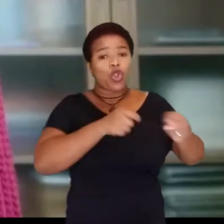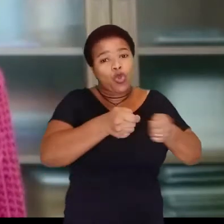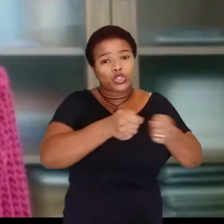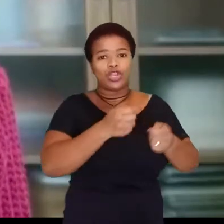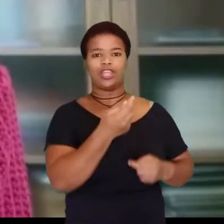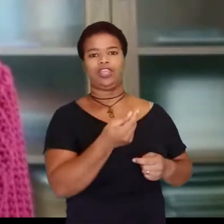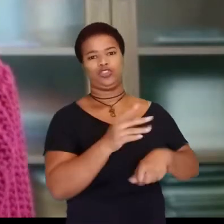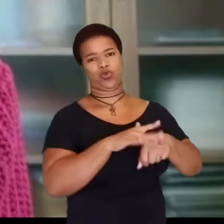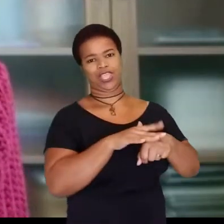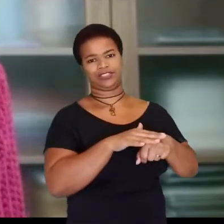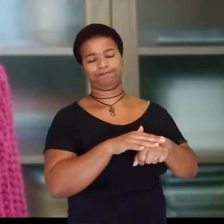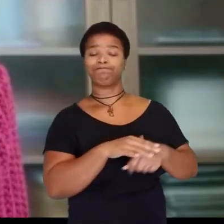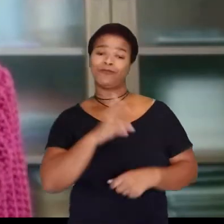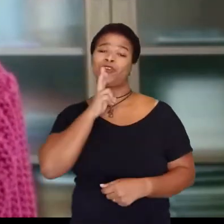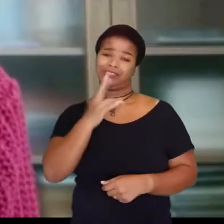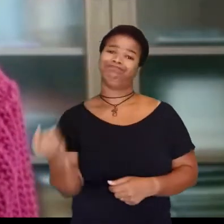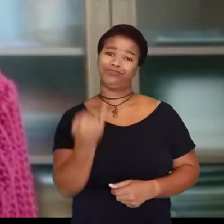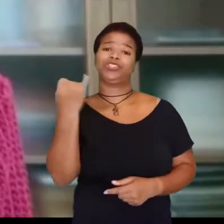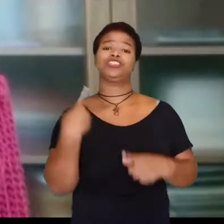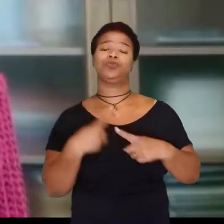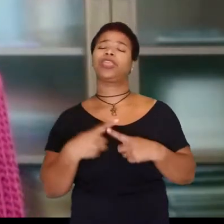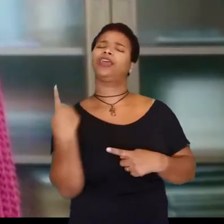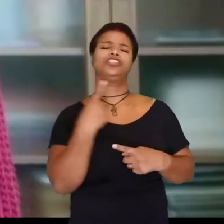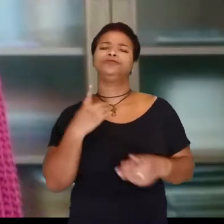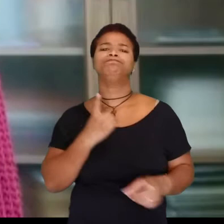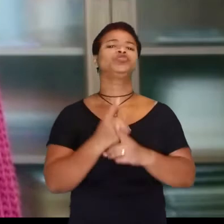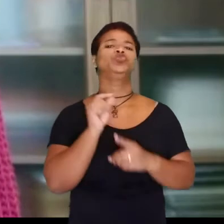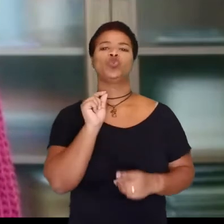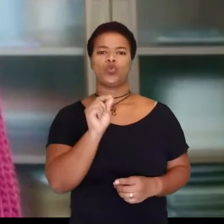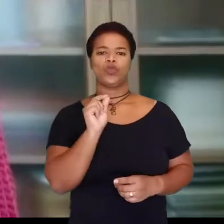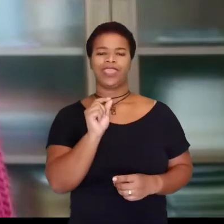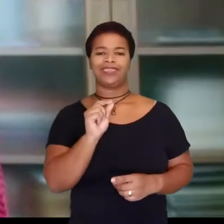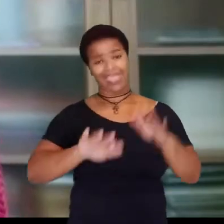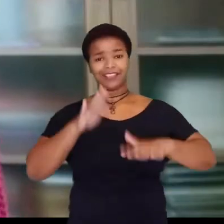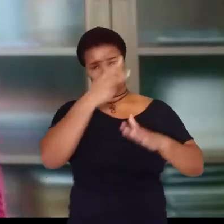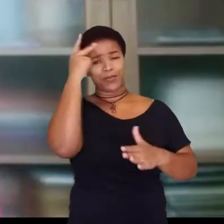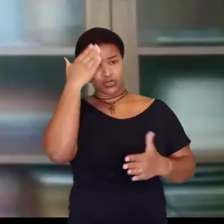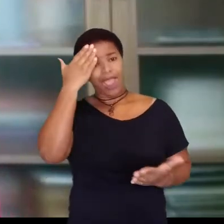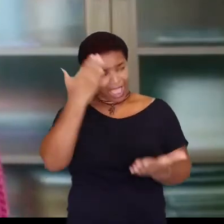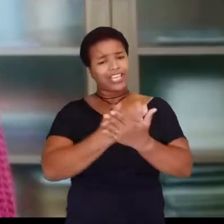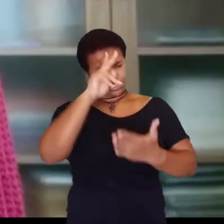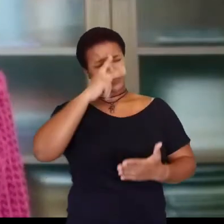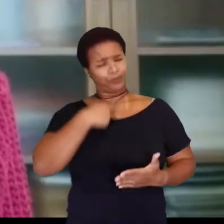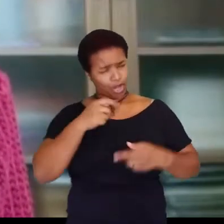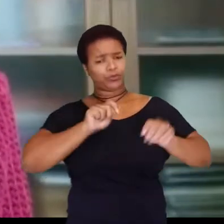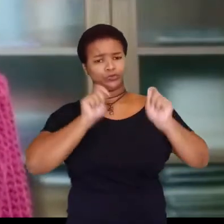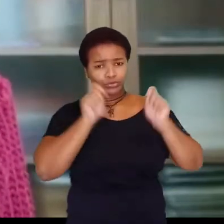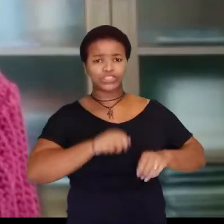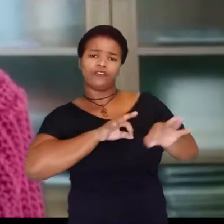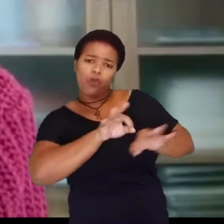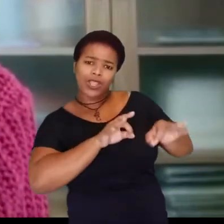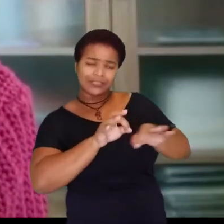doença. Esse resultado é muito importante porque a gente tem indícios de que, mesmo que as pessoas acreditem na própria capacidade de